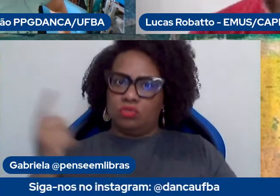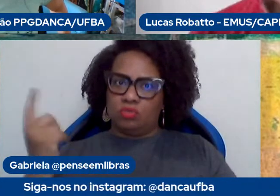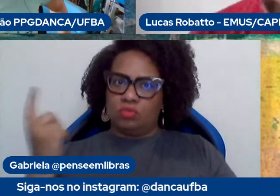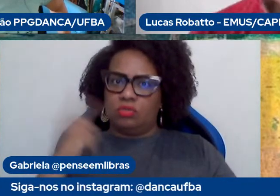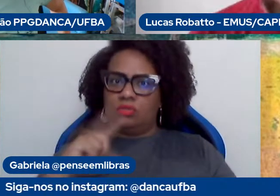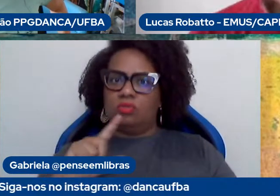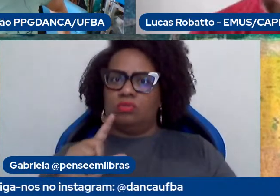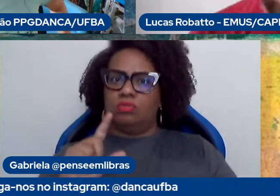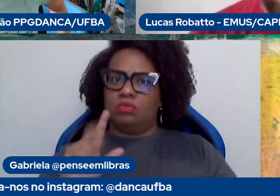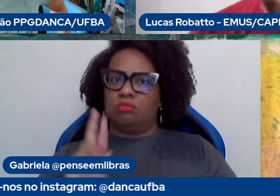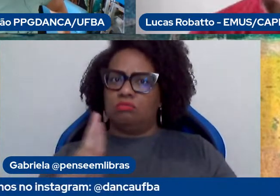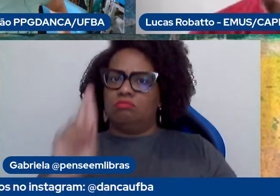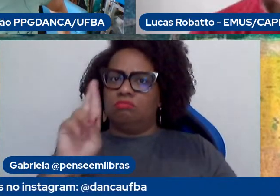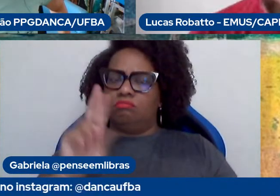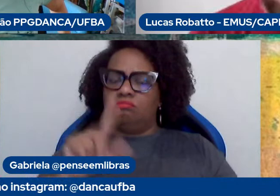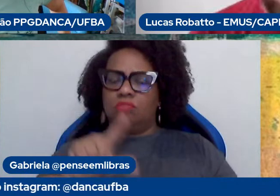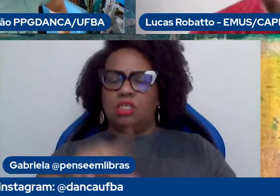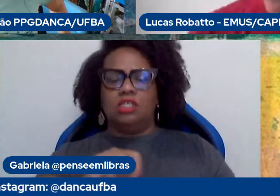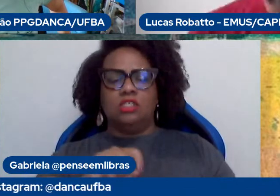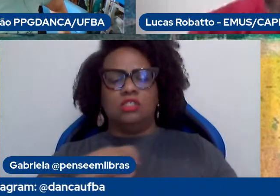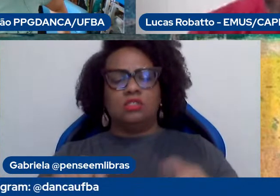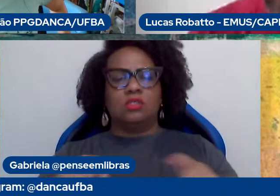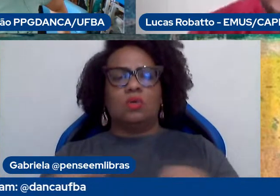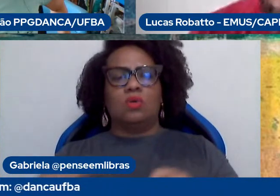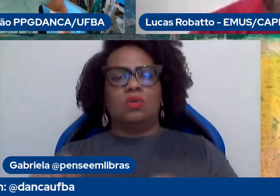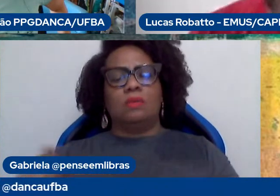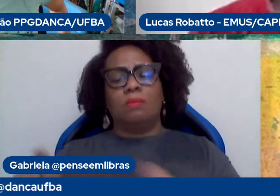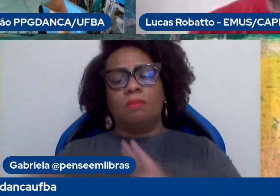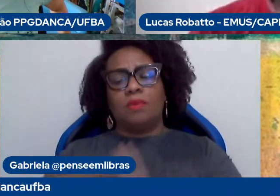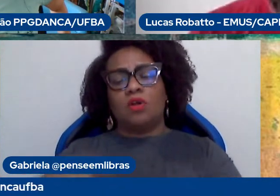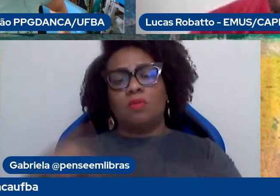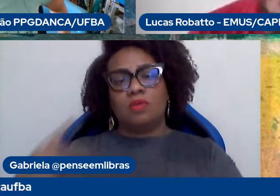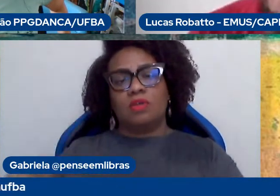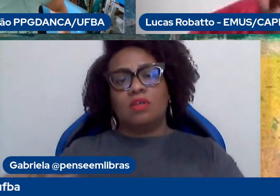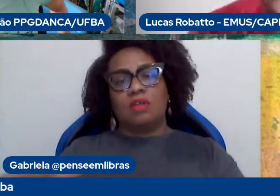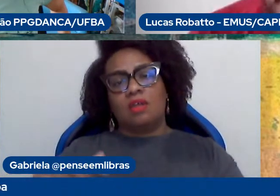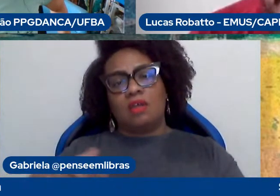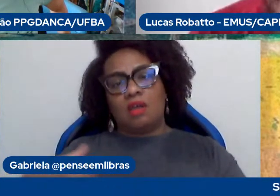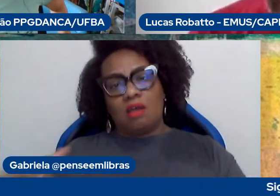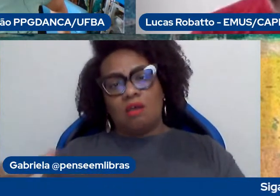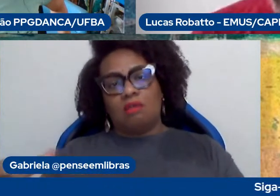representacional feita pela área, então